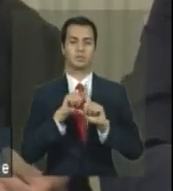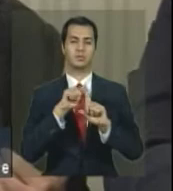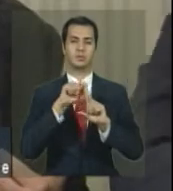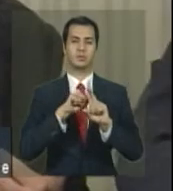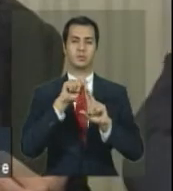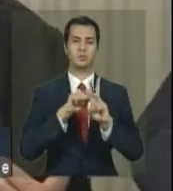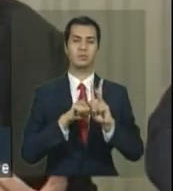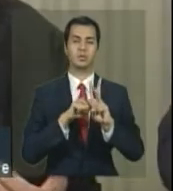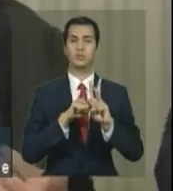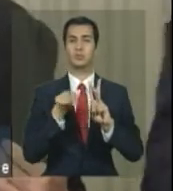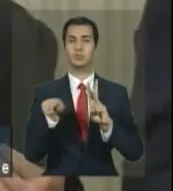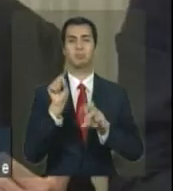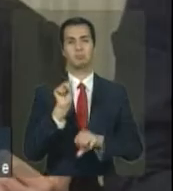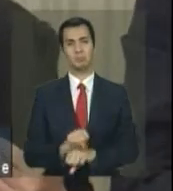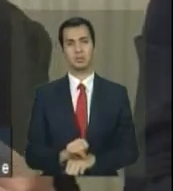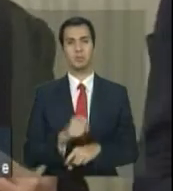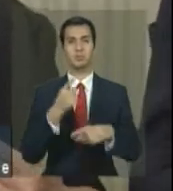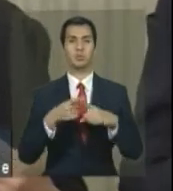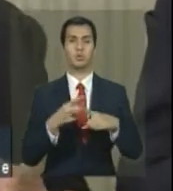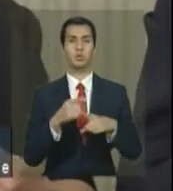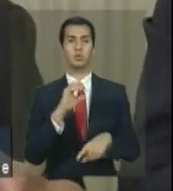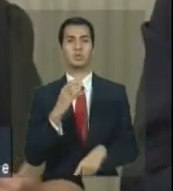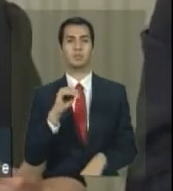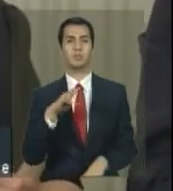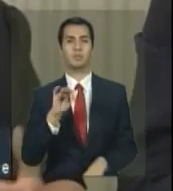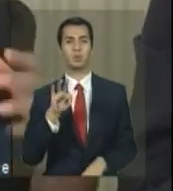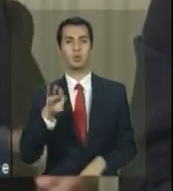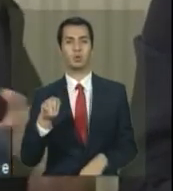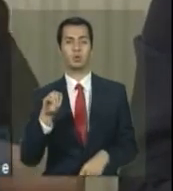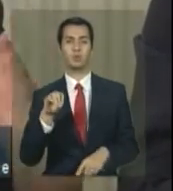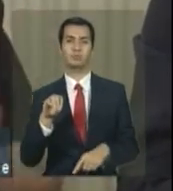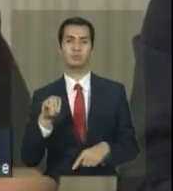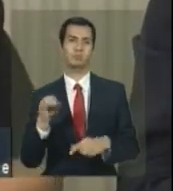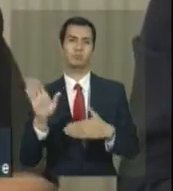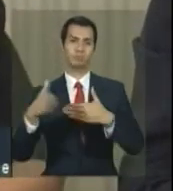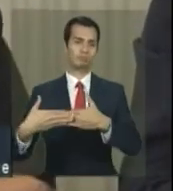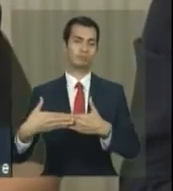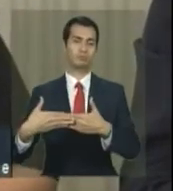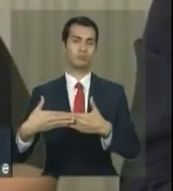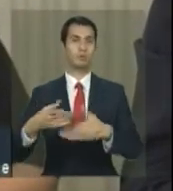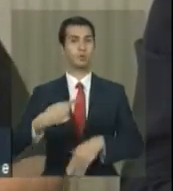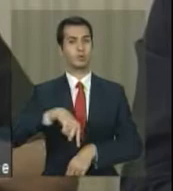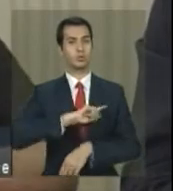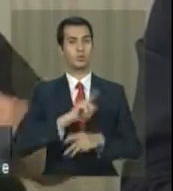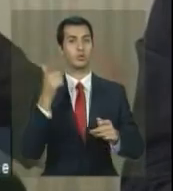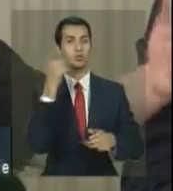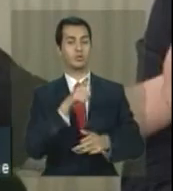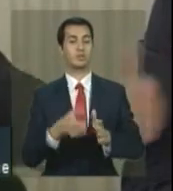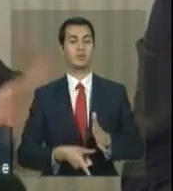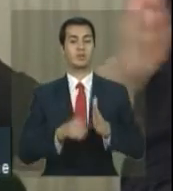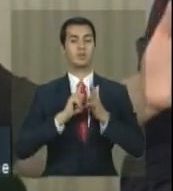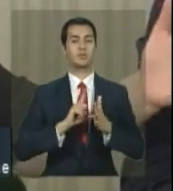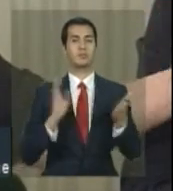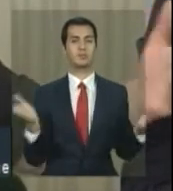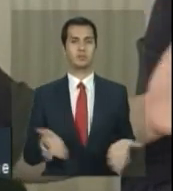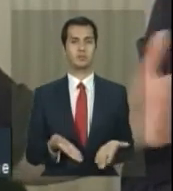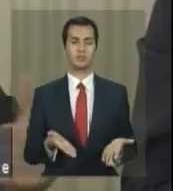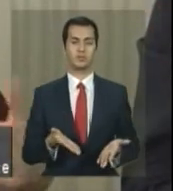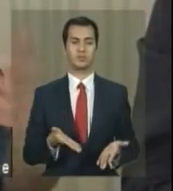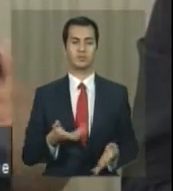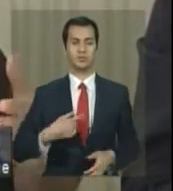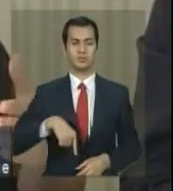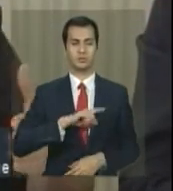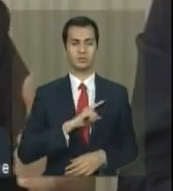Porque o orçamento não abre. Então, você não consegue abrir as licitações do ano seguinte. Então, nós estamos conseguindo nos antecipar e ter fôlego e